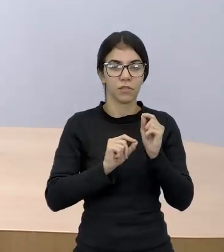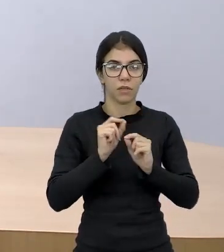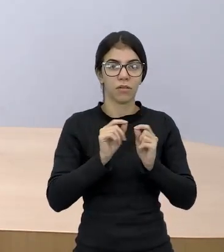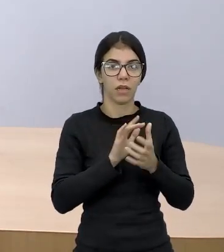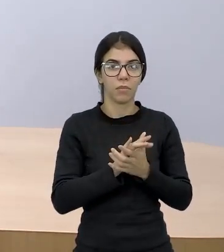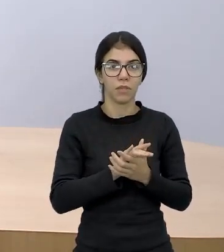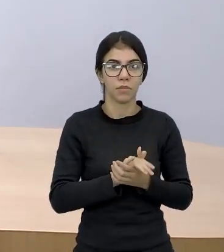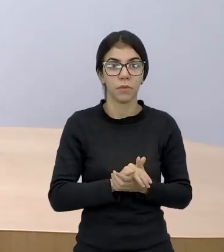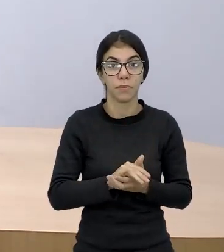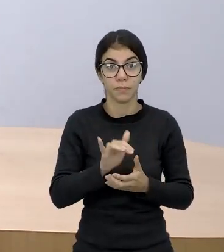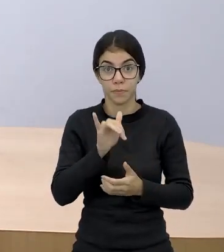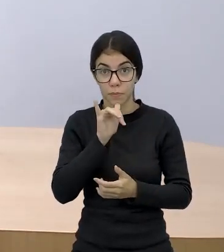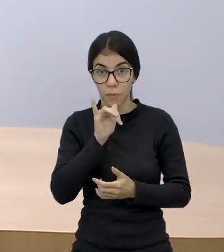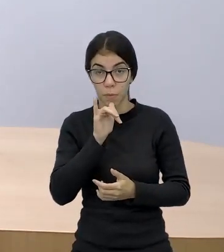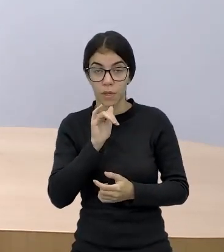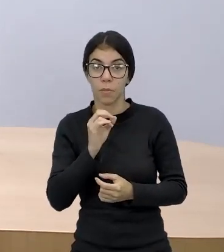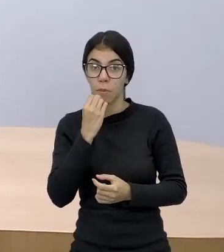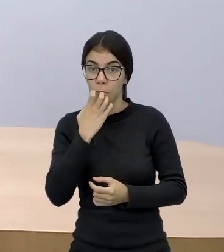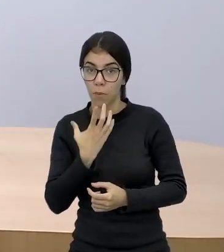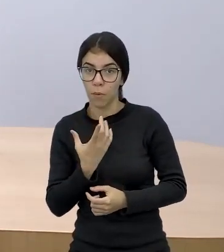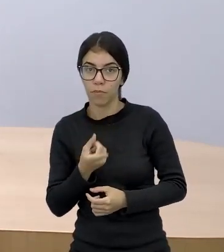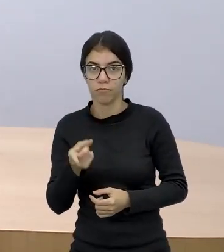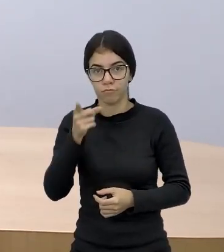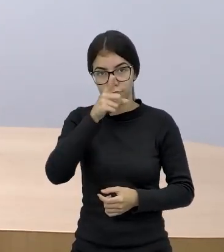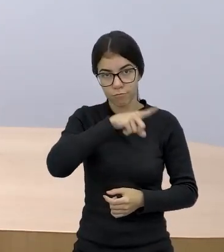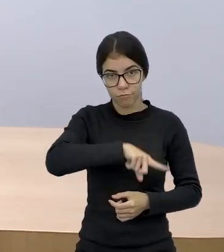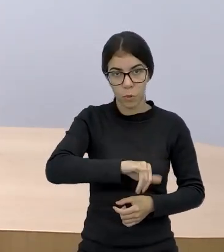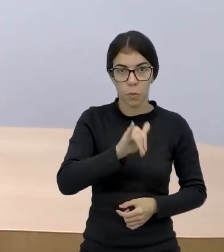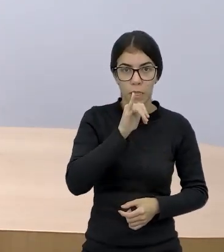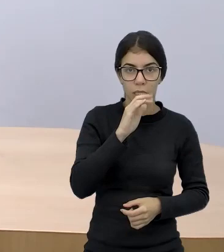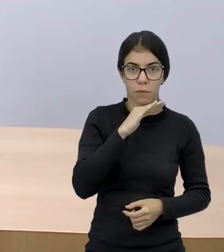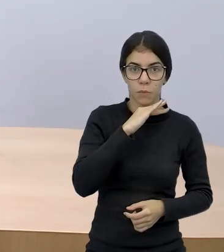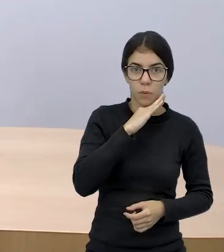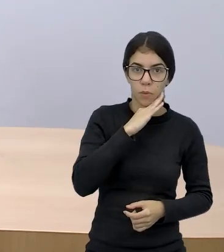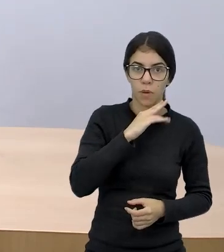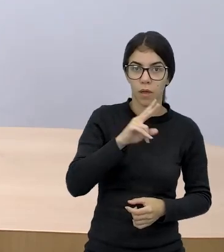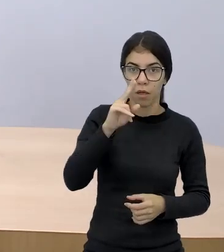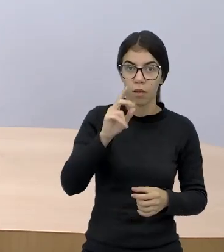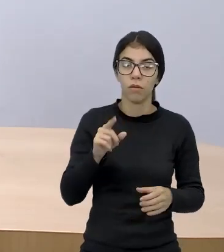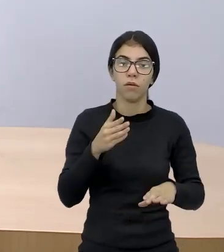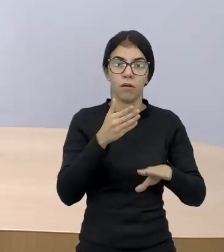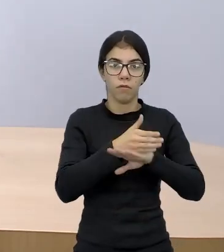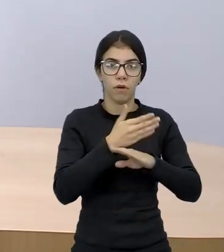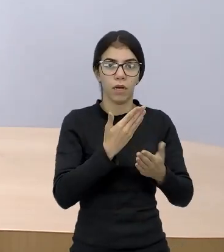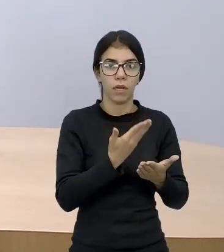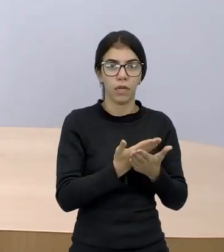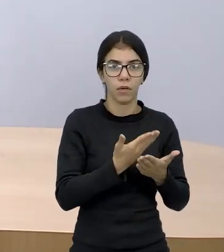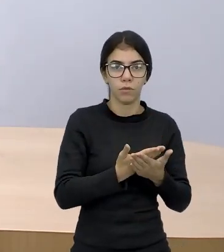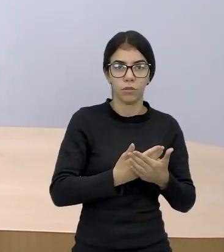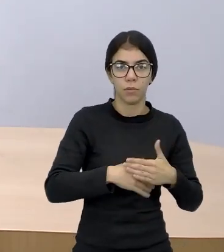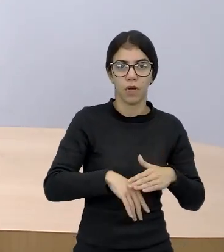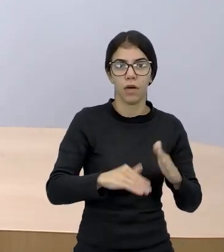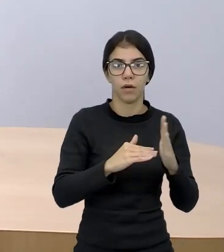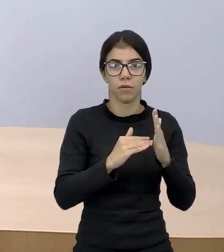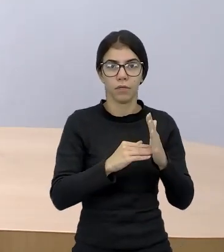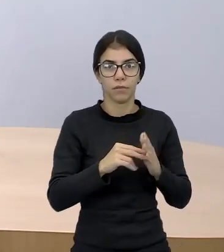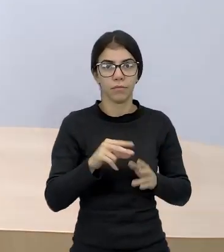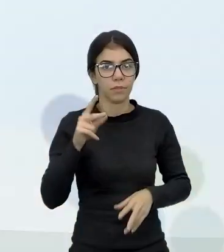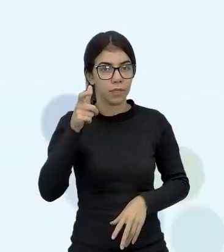mostrou para a gente um exemplo bom e um exemplo ruim. Então, retome a última aula e veja, né? O que é bom e o que não é bom, tá certo?